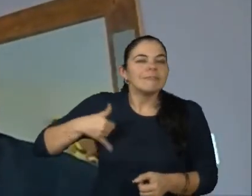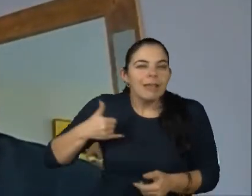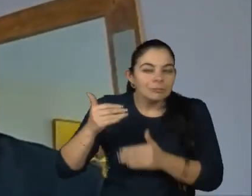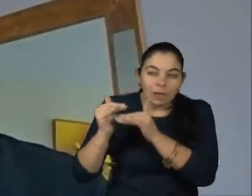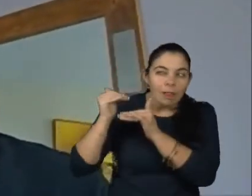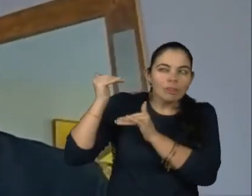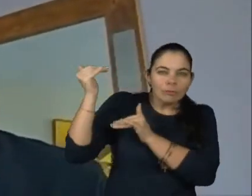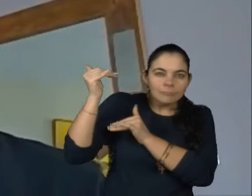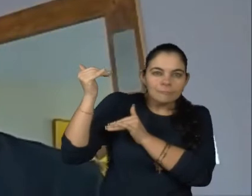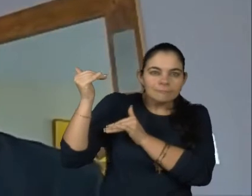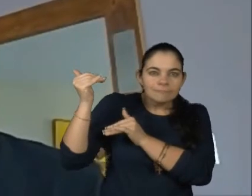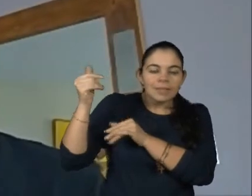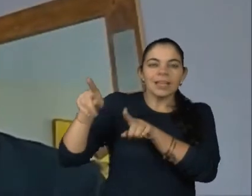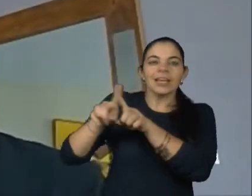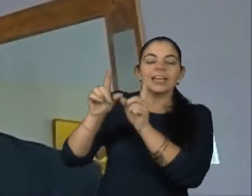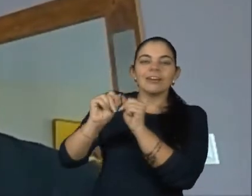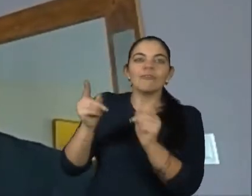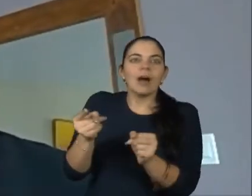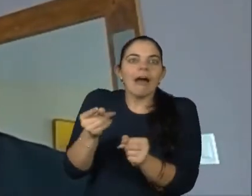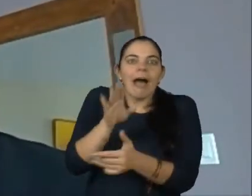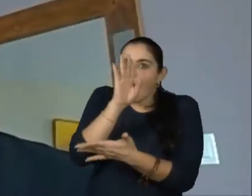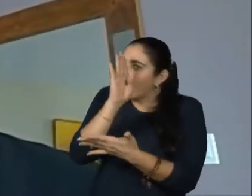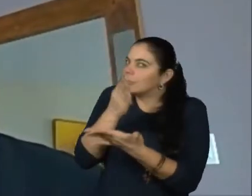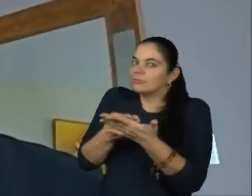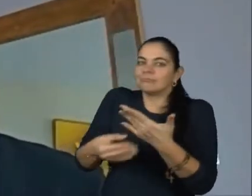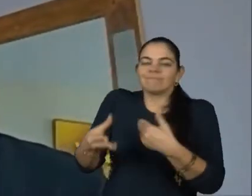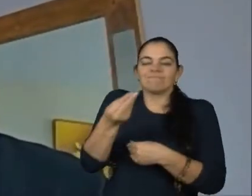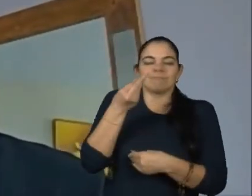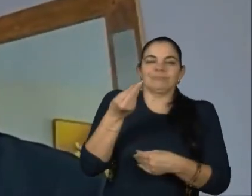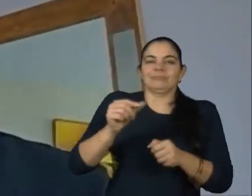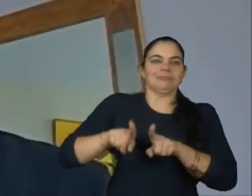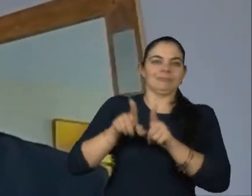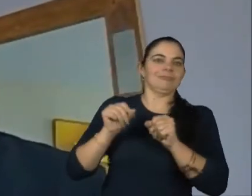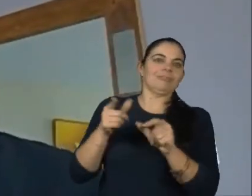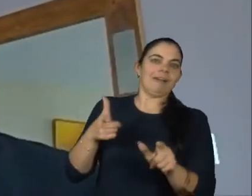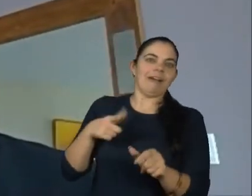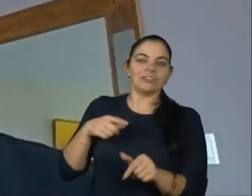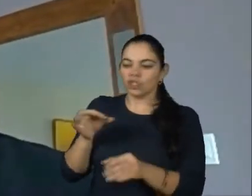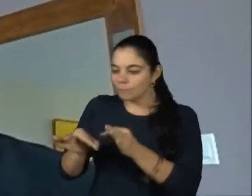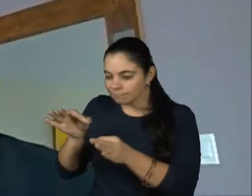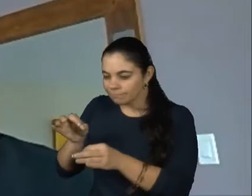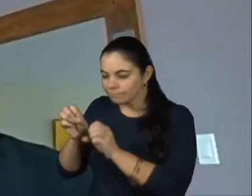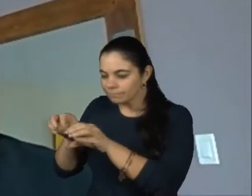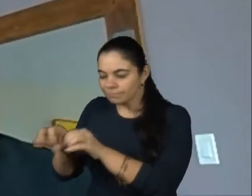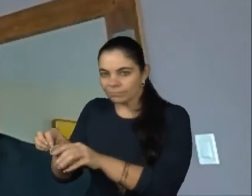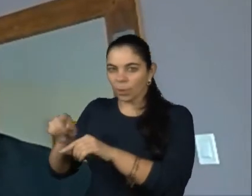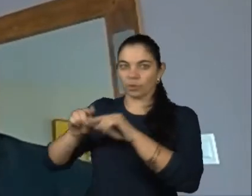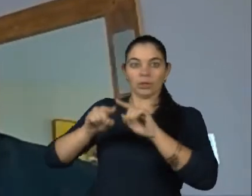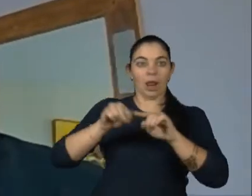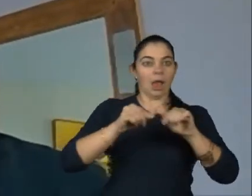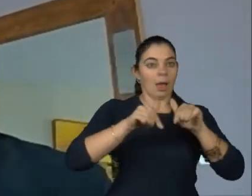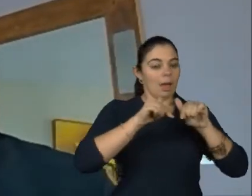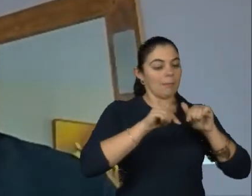adulta, o que eu acho muito importante é essa pegada da gente preparar essa galera para o mercado de trabalho, né?